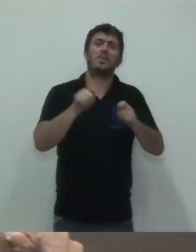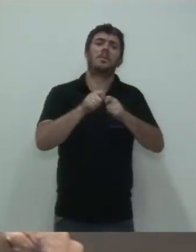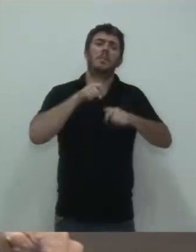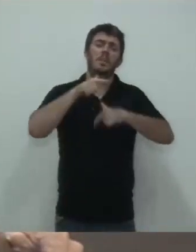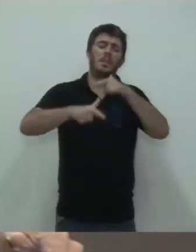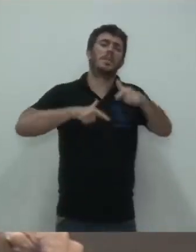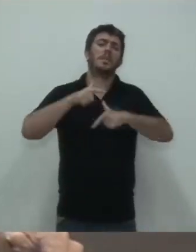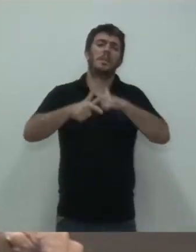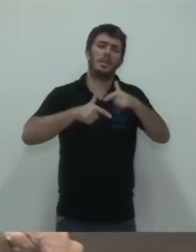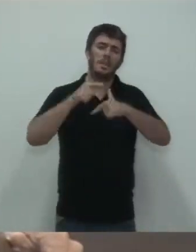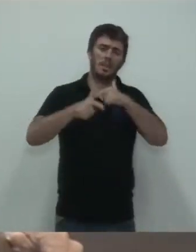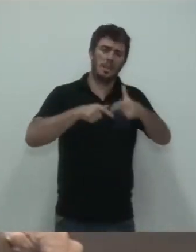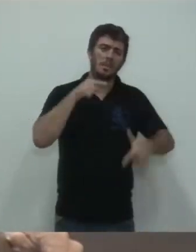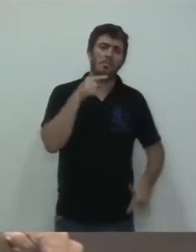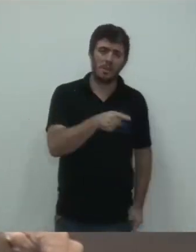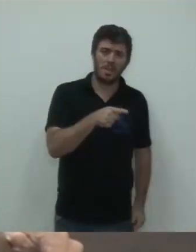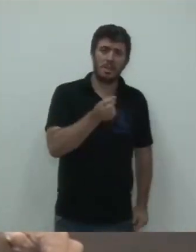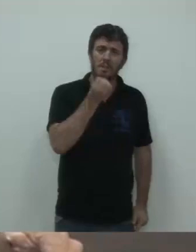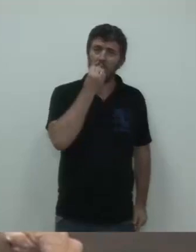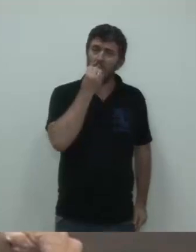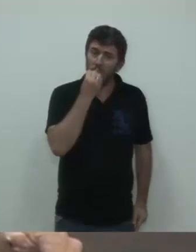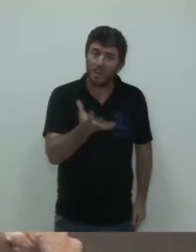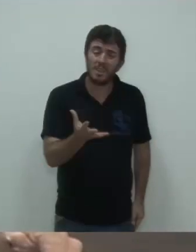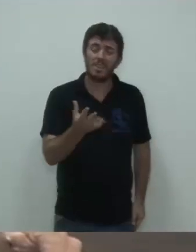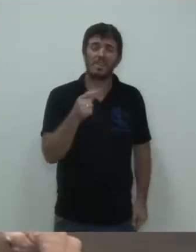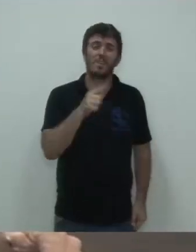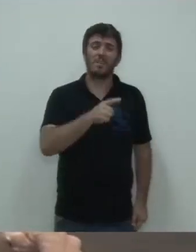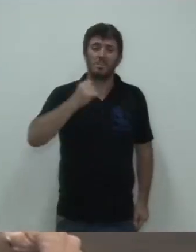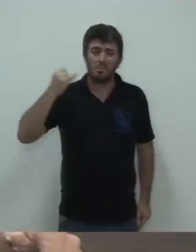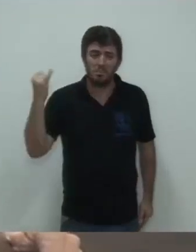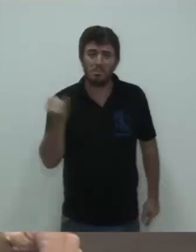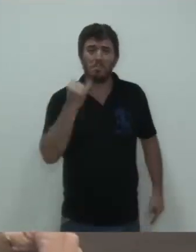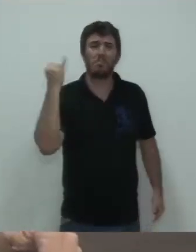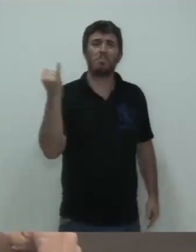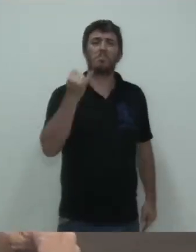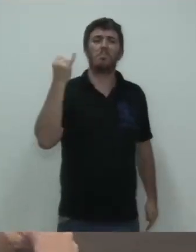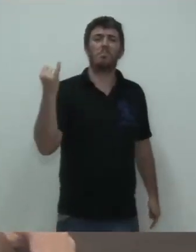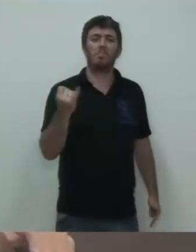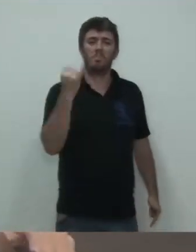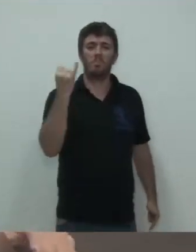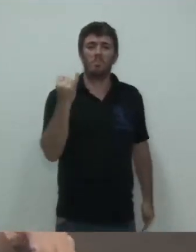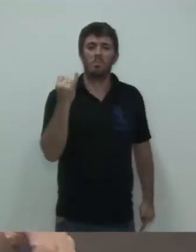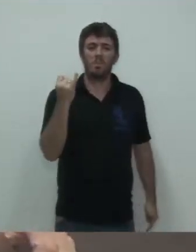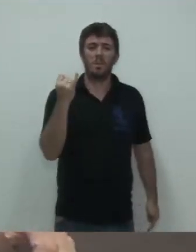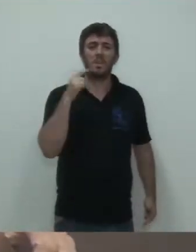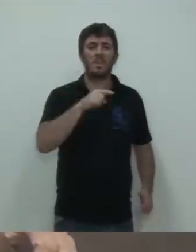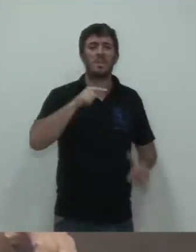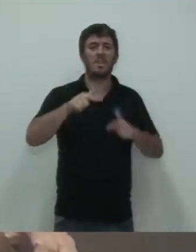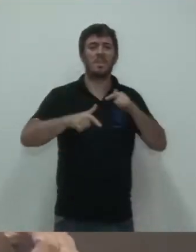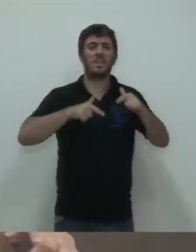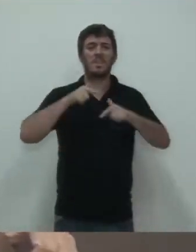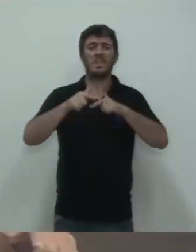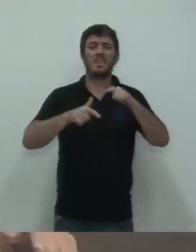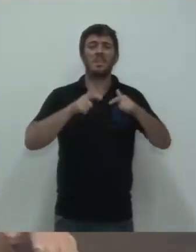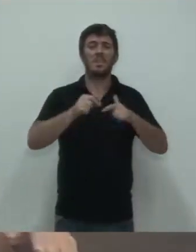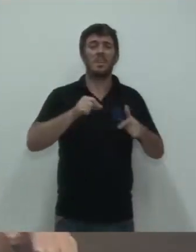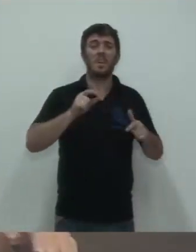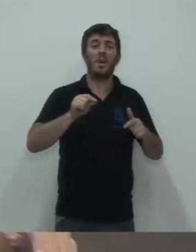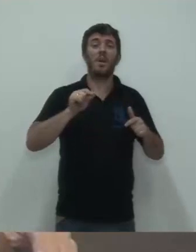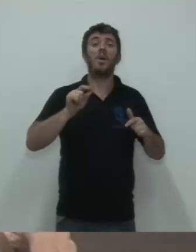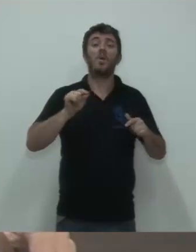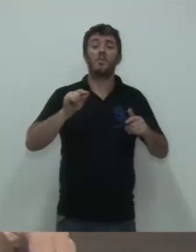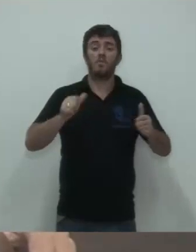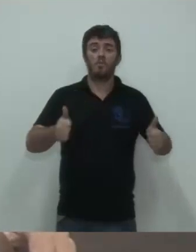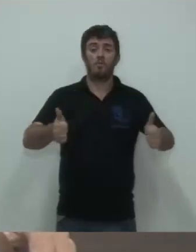acho que é da maior importância no nosso município e que tem necessariamente que ser um trabalho apolítico e